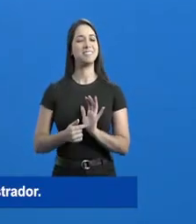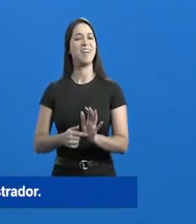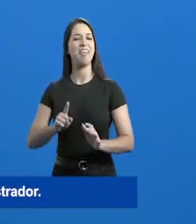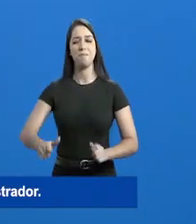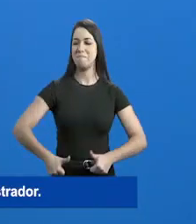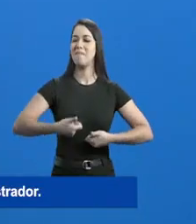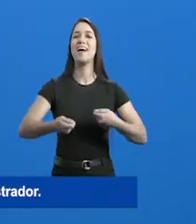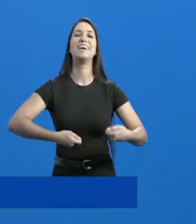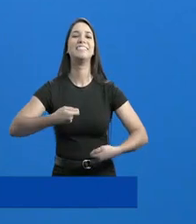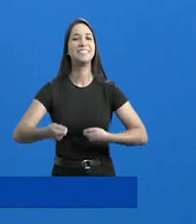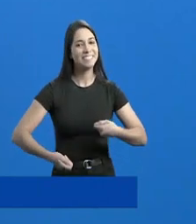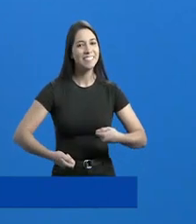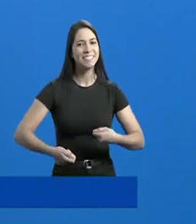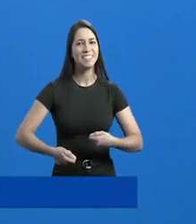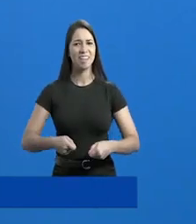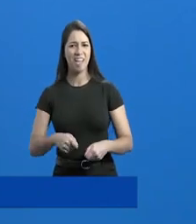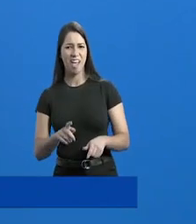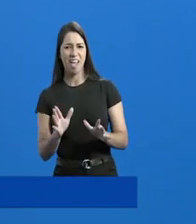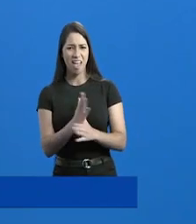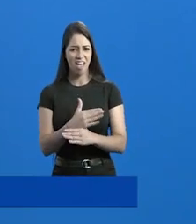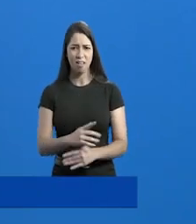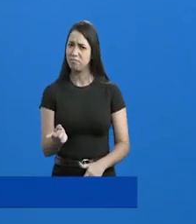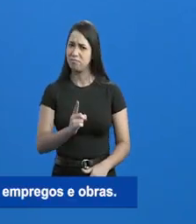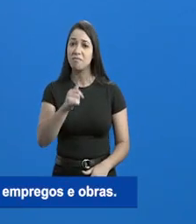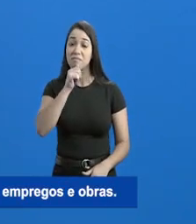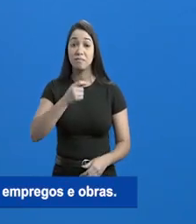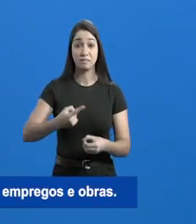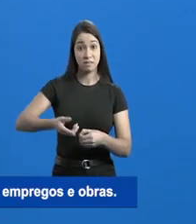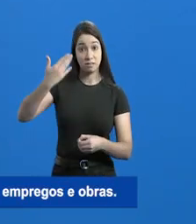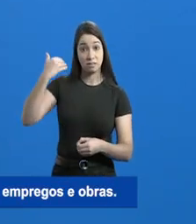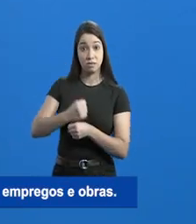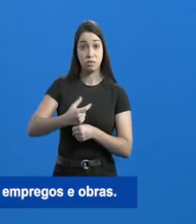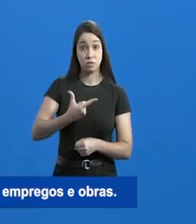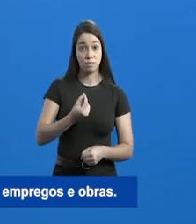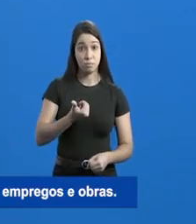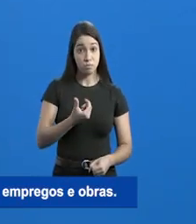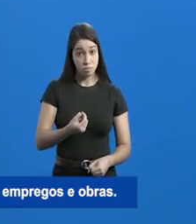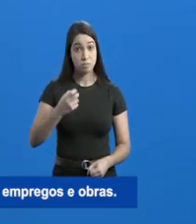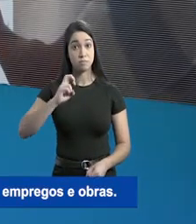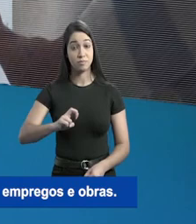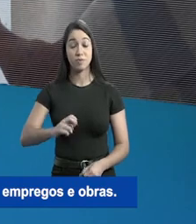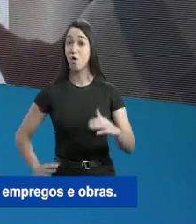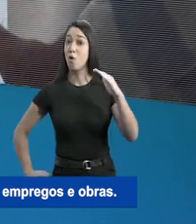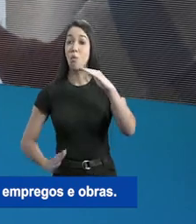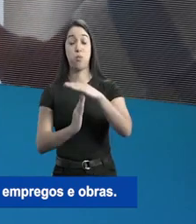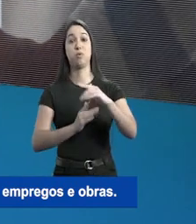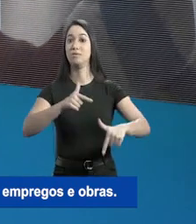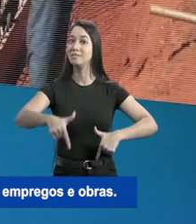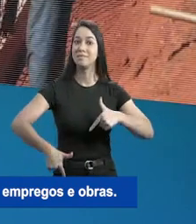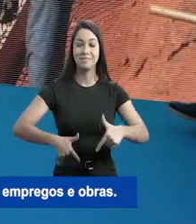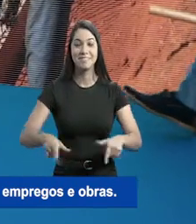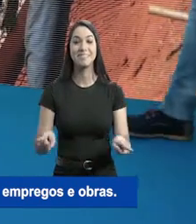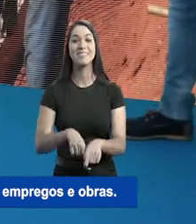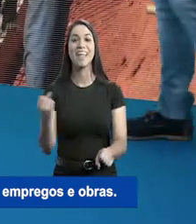melhor administrador. E com ele, não tem tempo ruim, não. Pegou a cidade parada em 2005 e batemos recorde